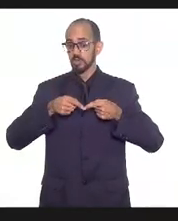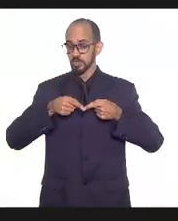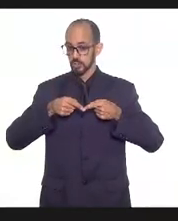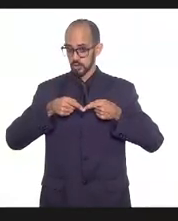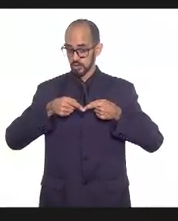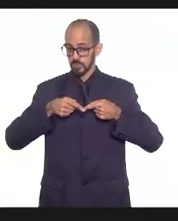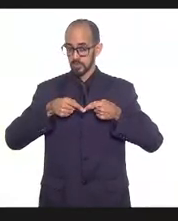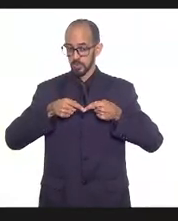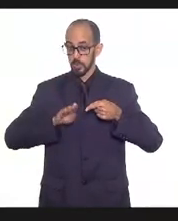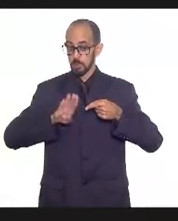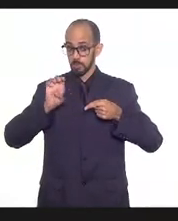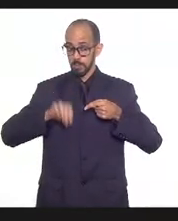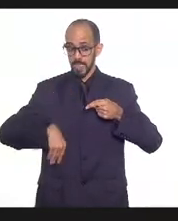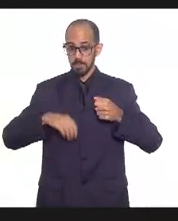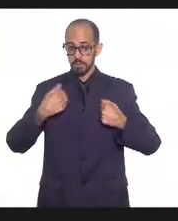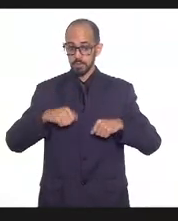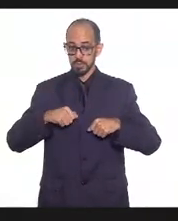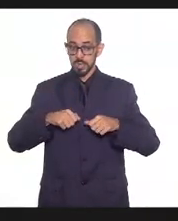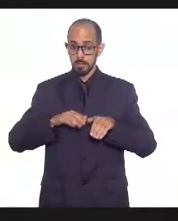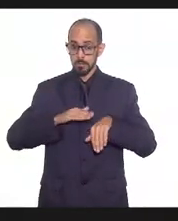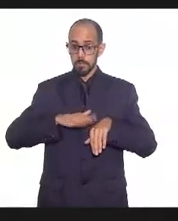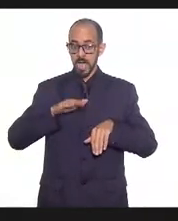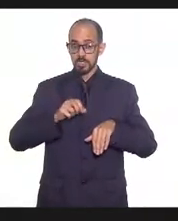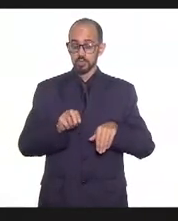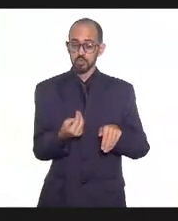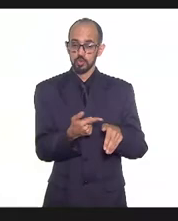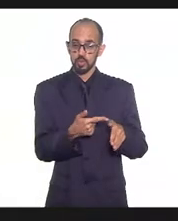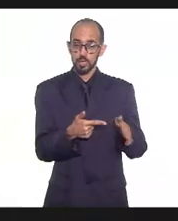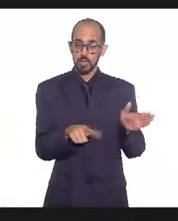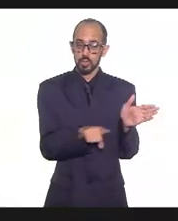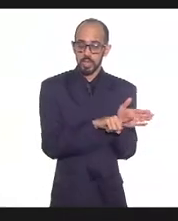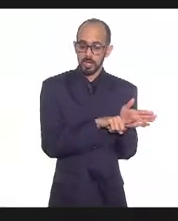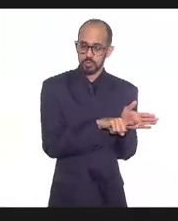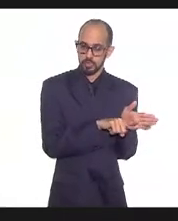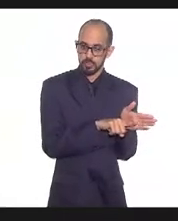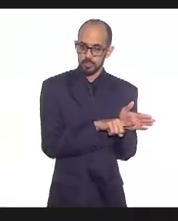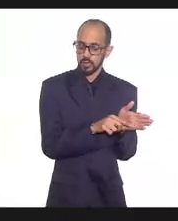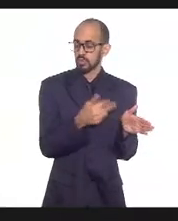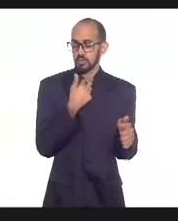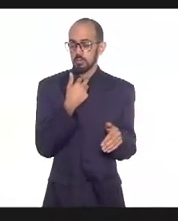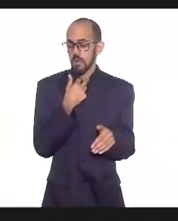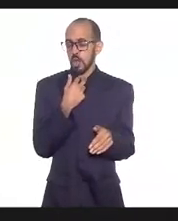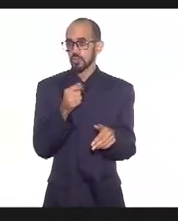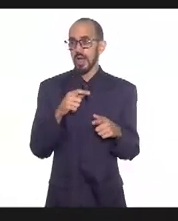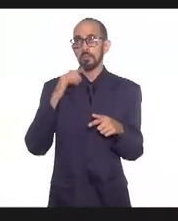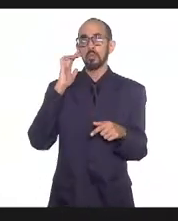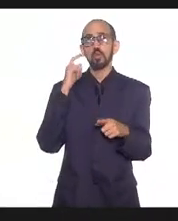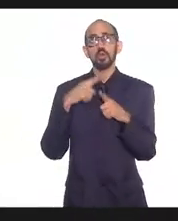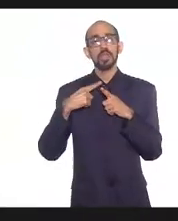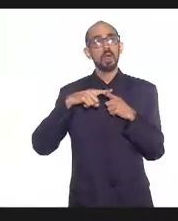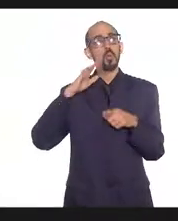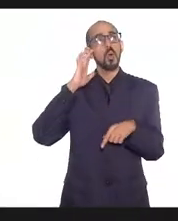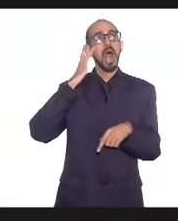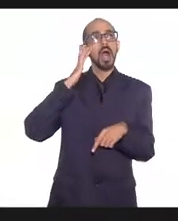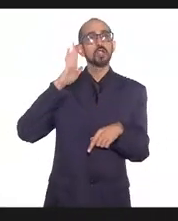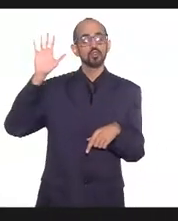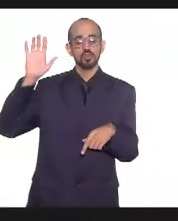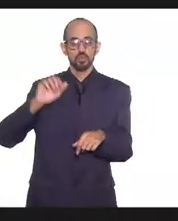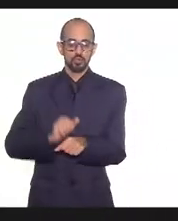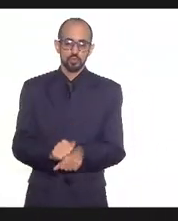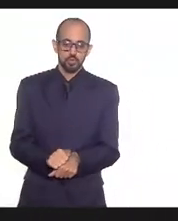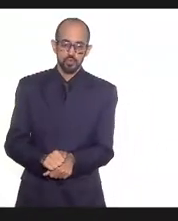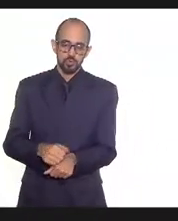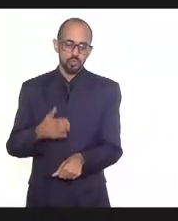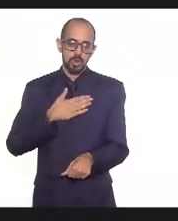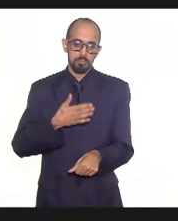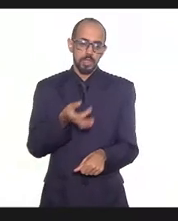malefício. E eu não posso prescrever uma medicação porque eu acho que o galo cantou, não sei onde, cantou mais bonito naquele